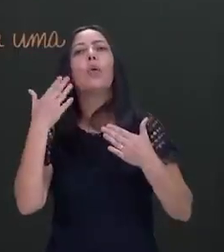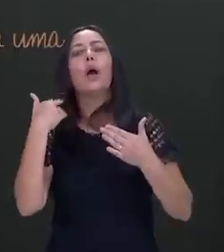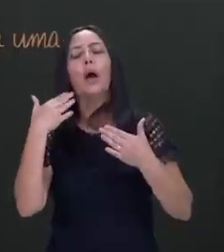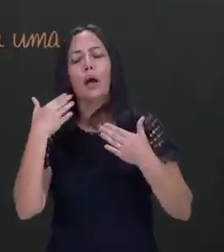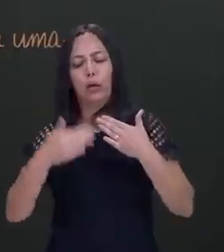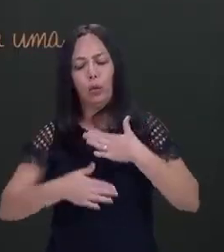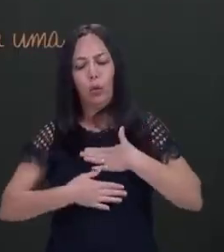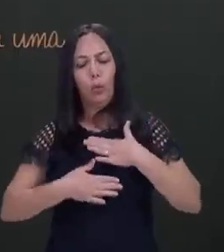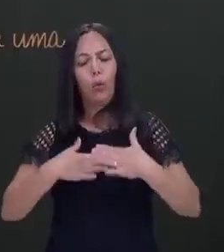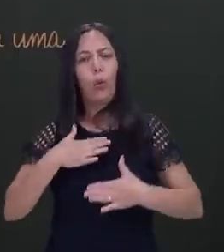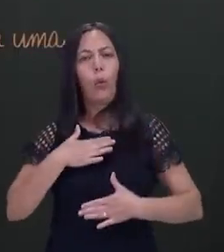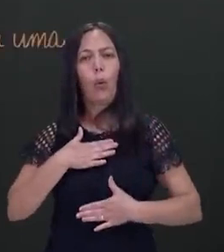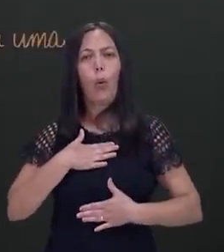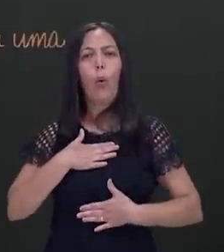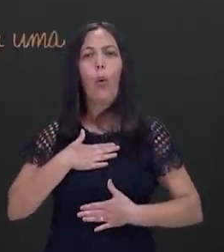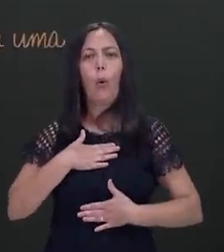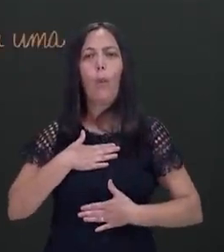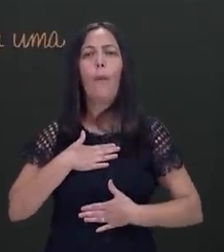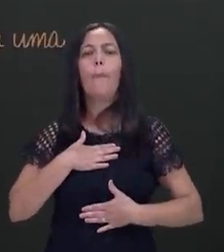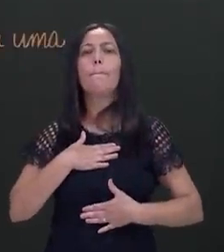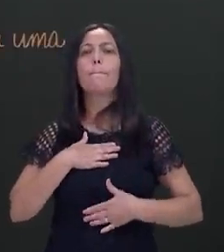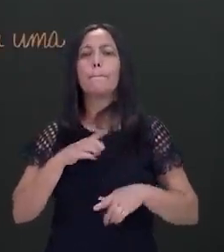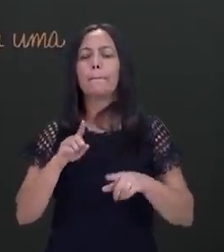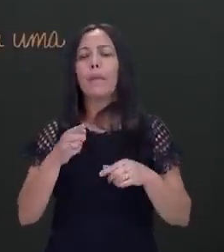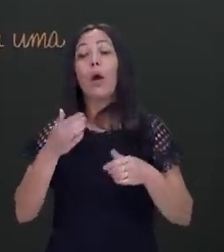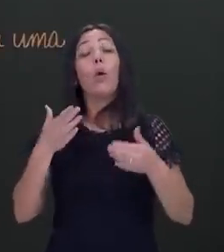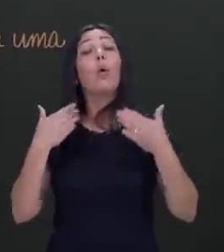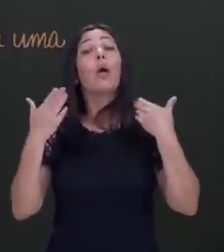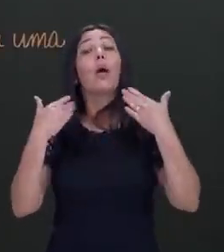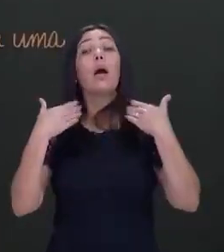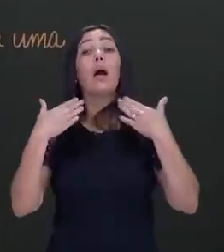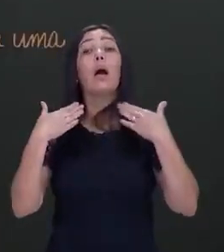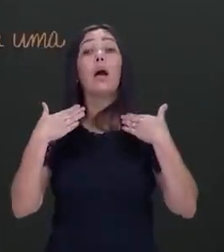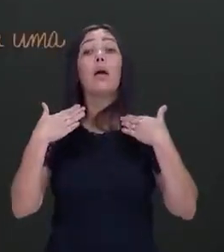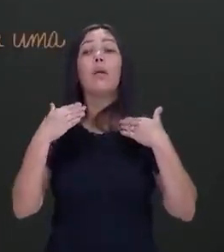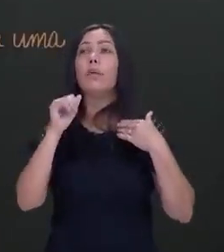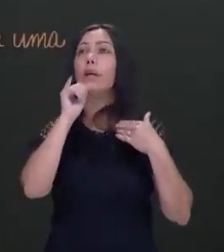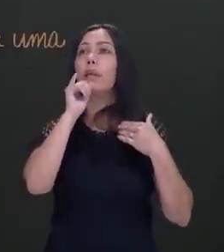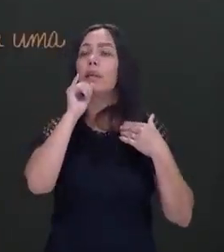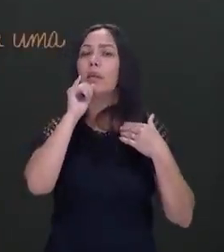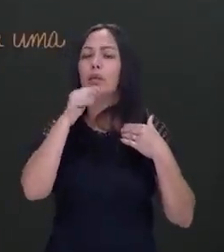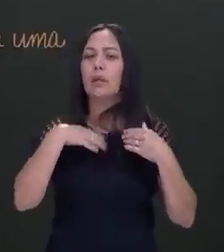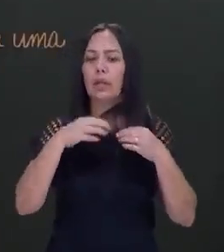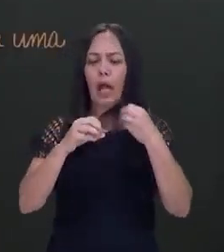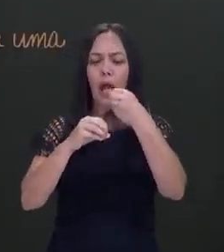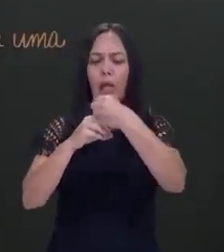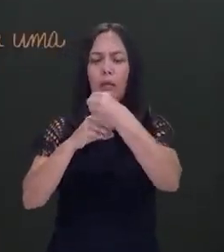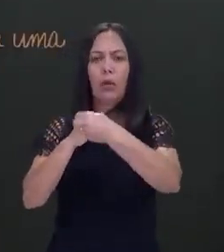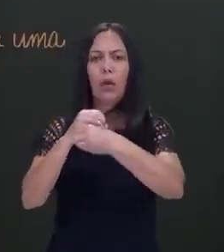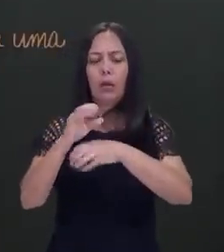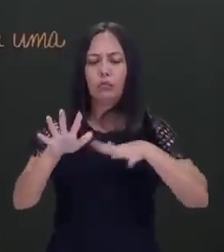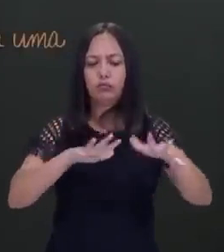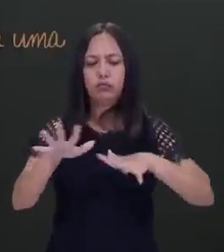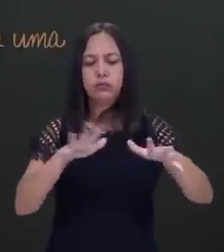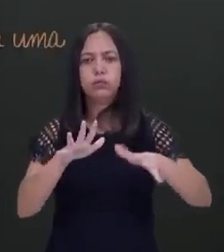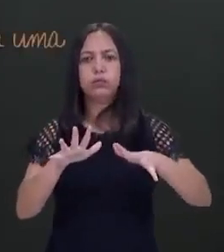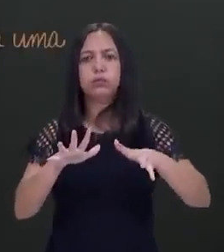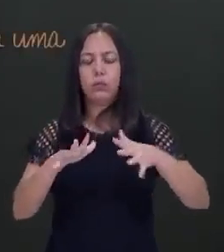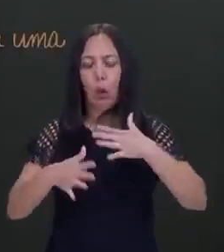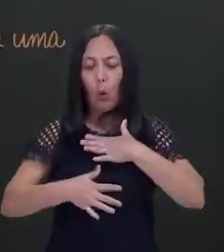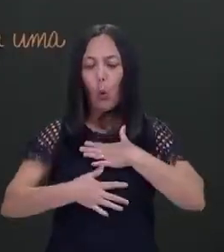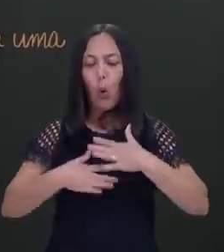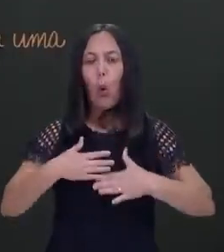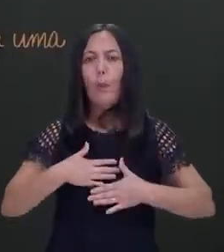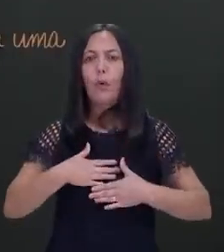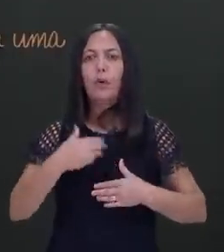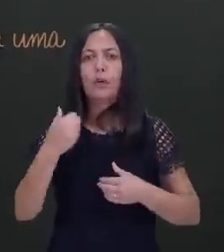Porque o calor, ele não é energia em trânsito. E se eu estou com alta agitação de moléculas, a minha temperatura está alta,